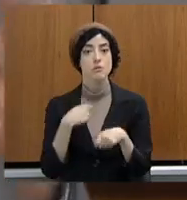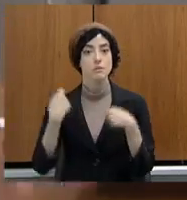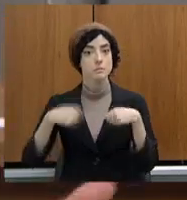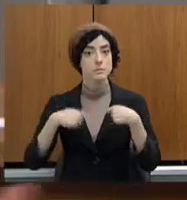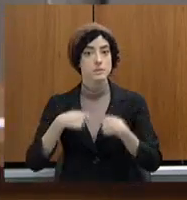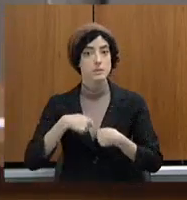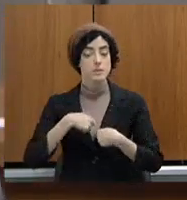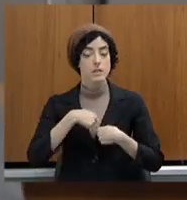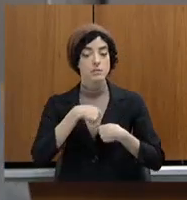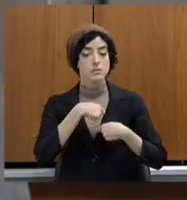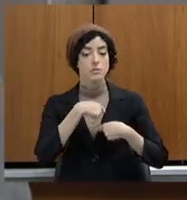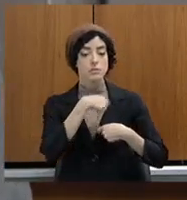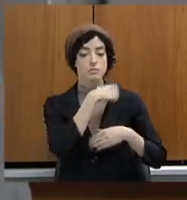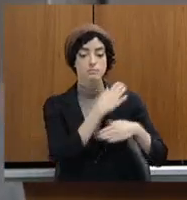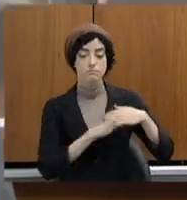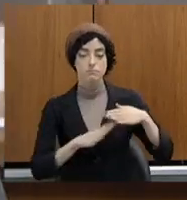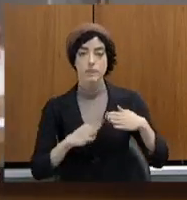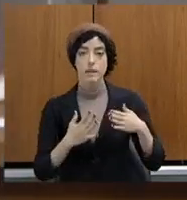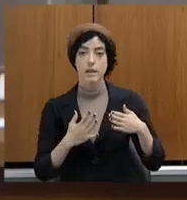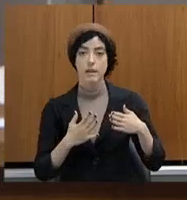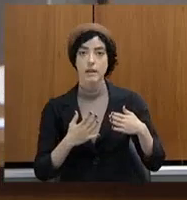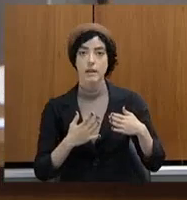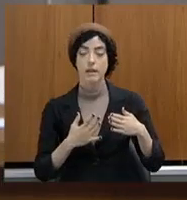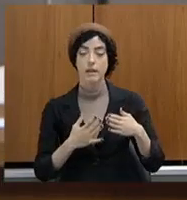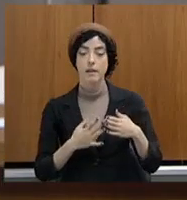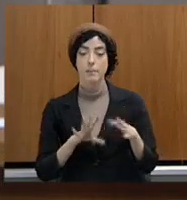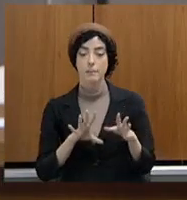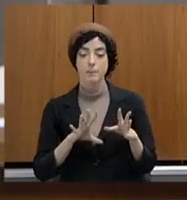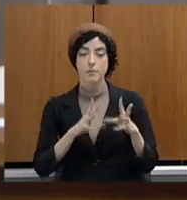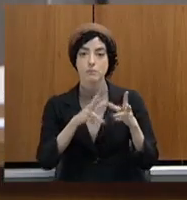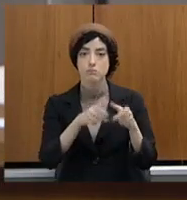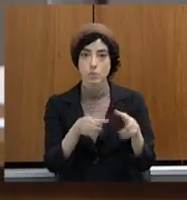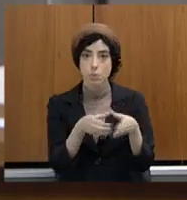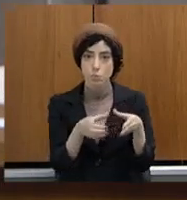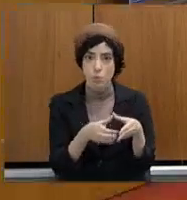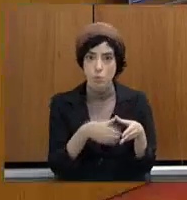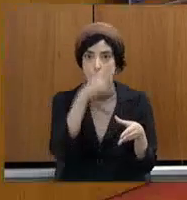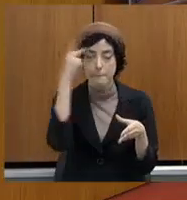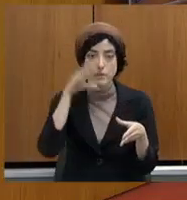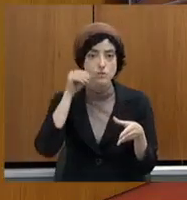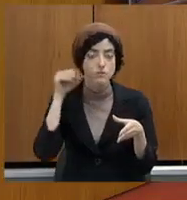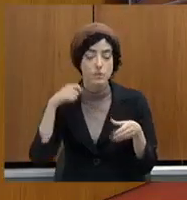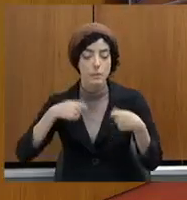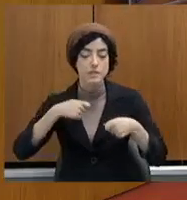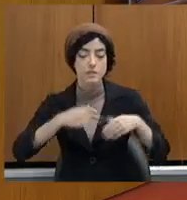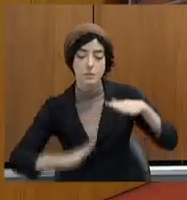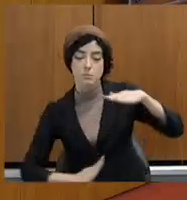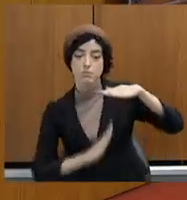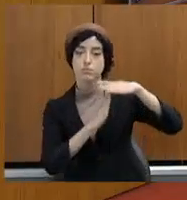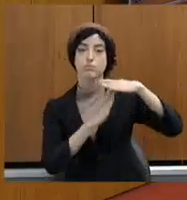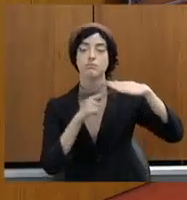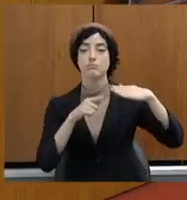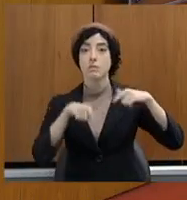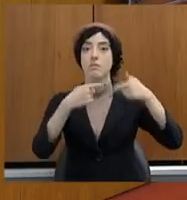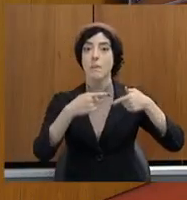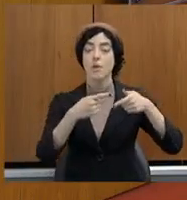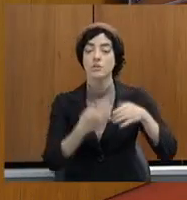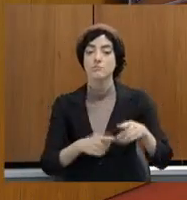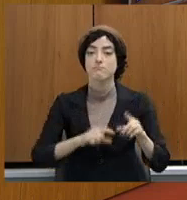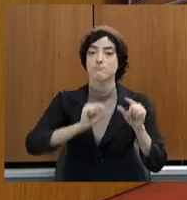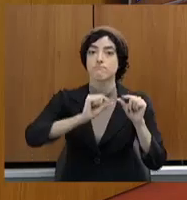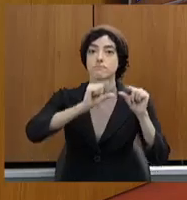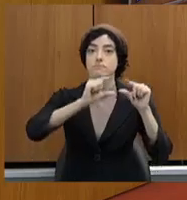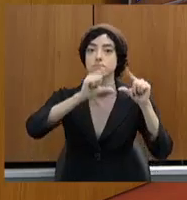acrescentar. Então, agradeço muito pela ponderação do senhor e faço esse registro, que é uma preocupação